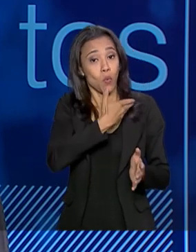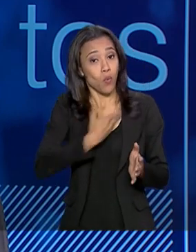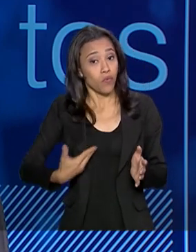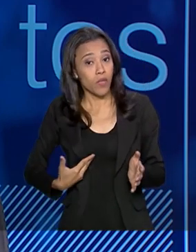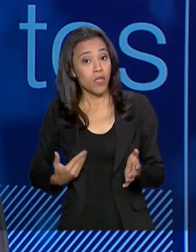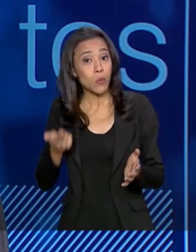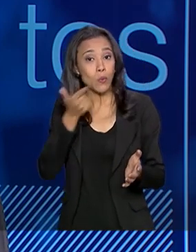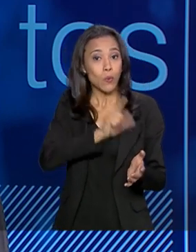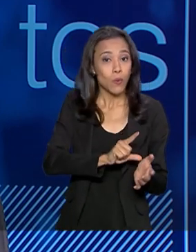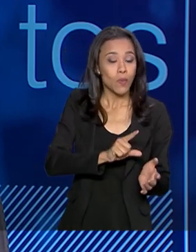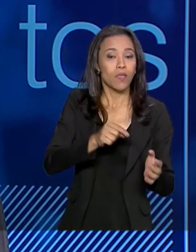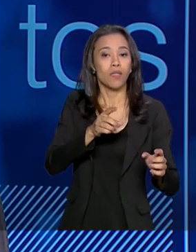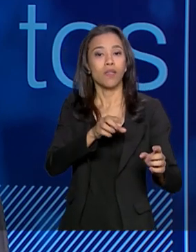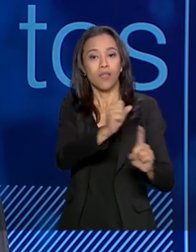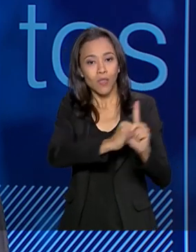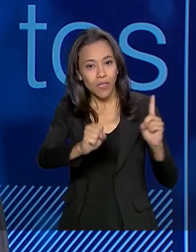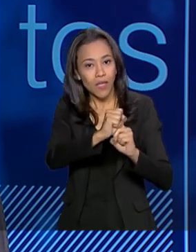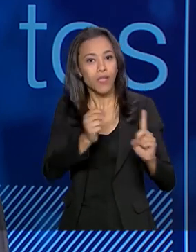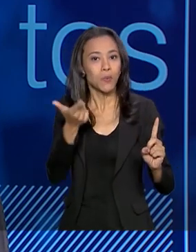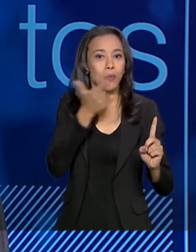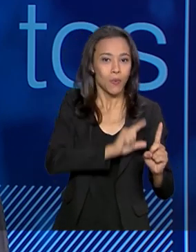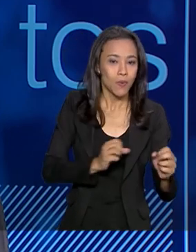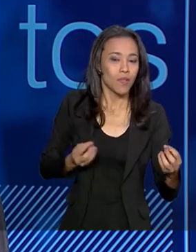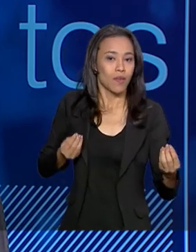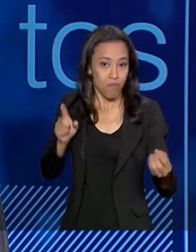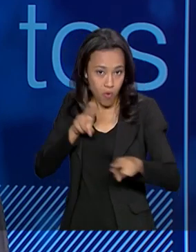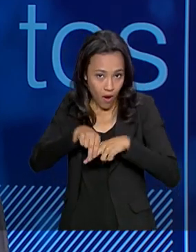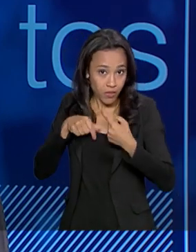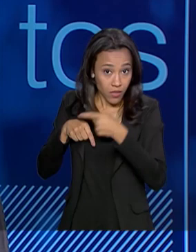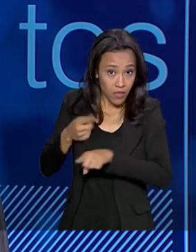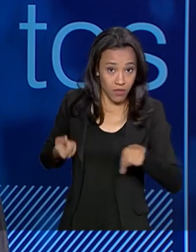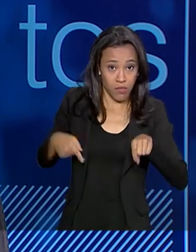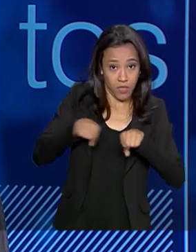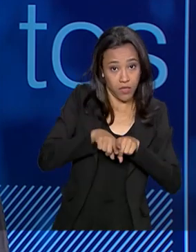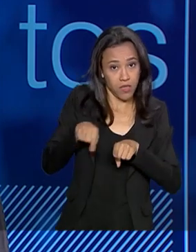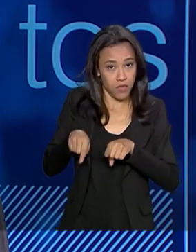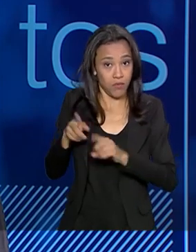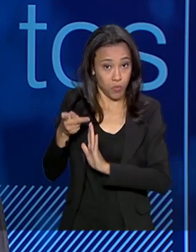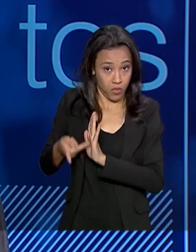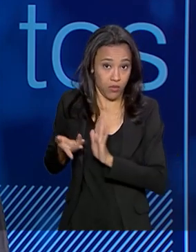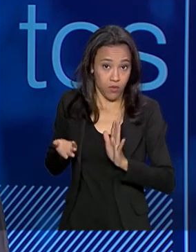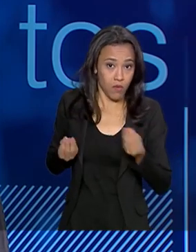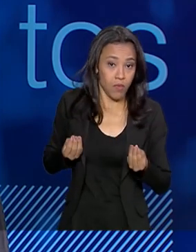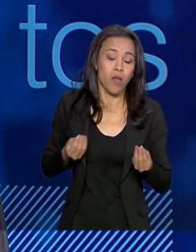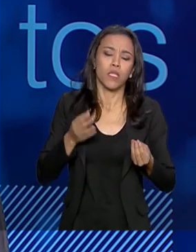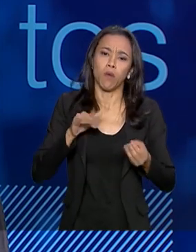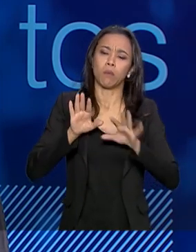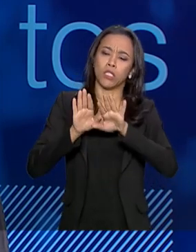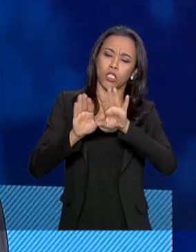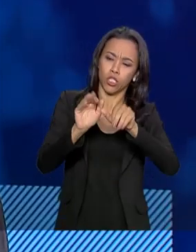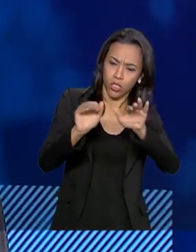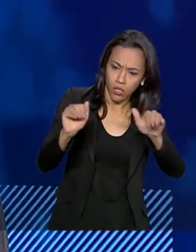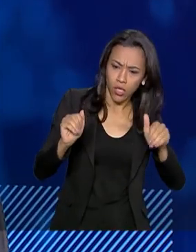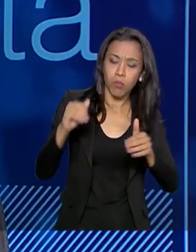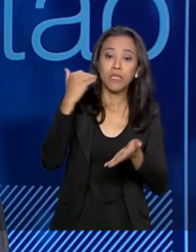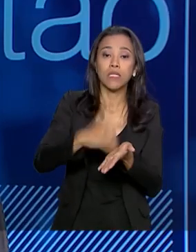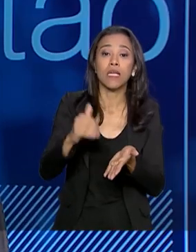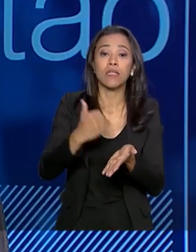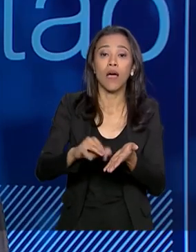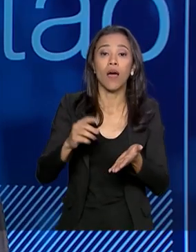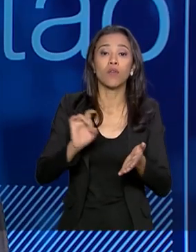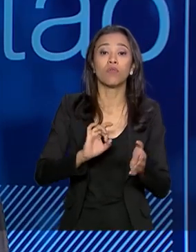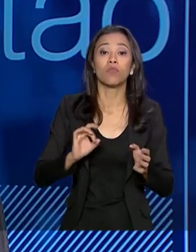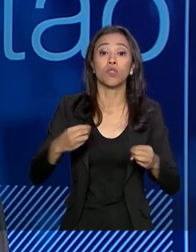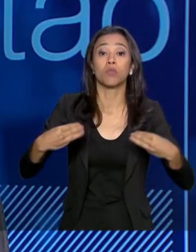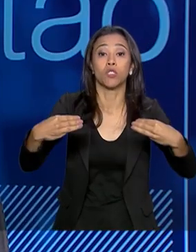ganhar com aquela parceria com a iniciativa privada. A gente reúne os secretários executivos dos ministérios, faz uma prévia, uma